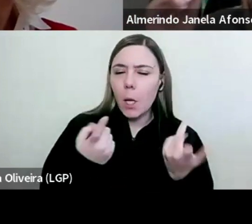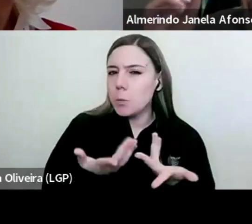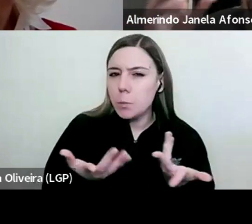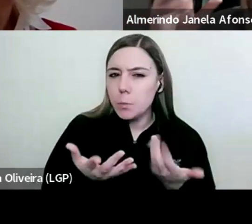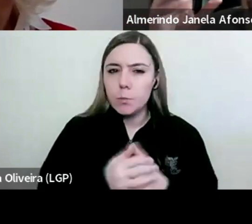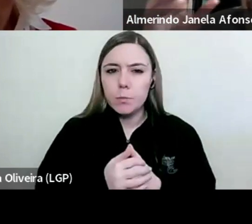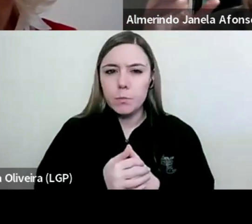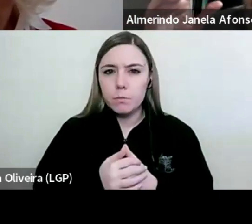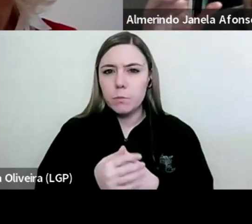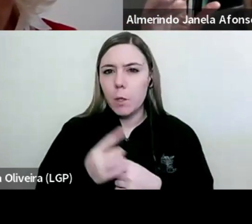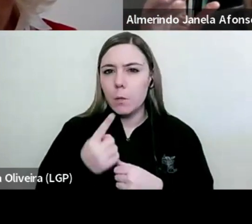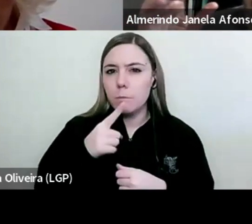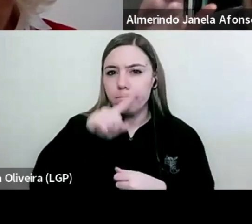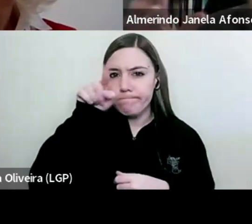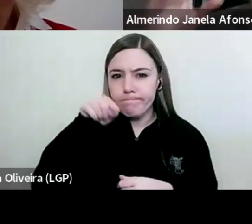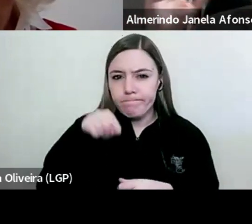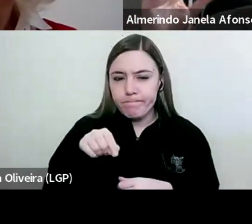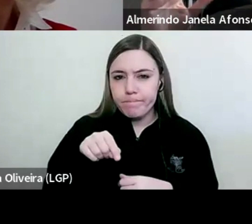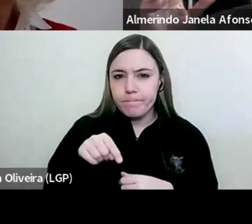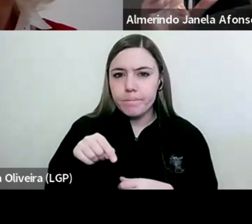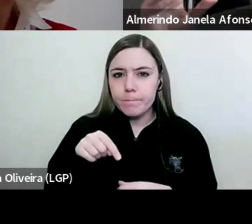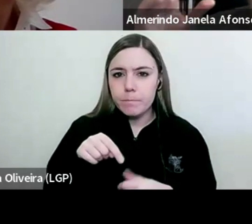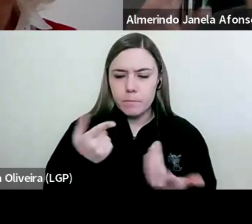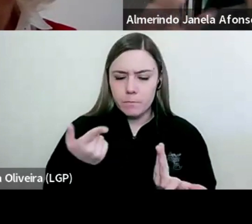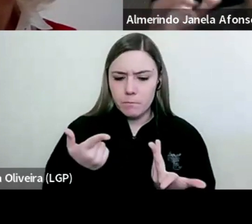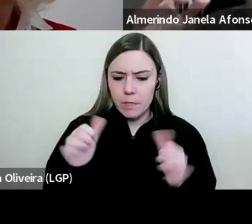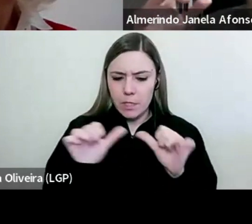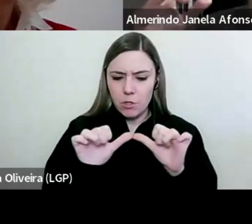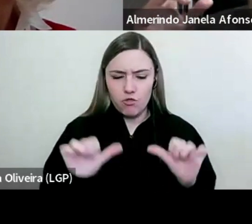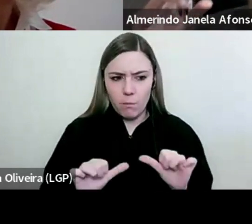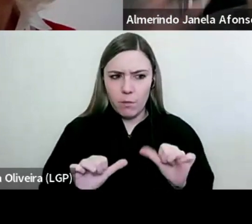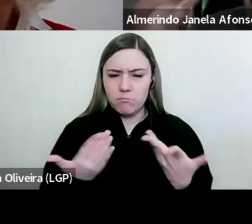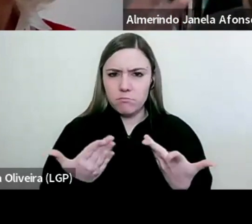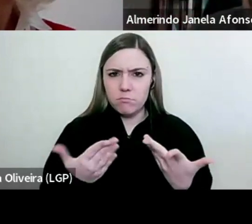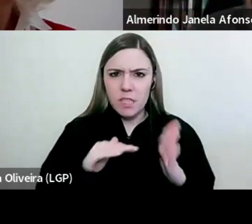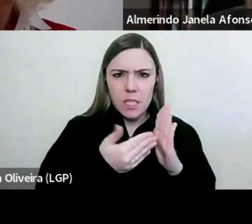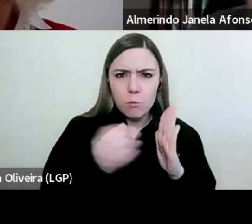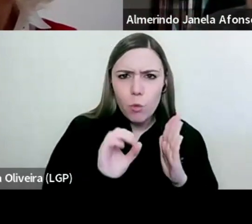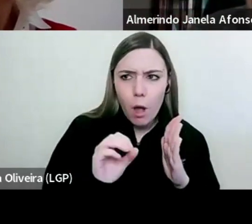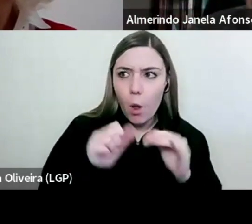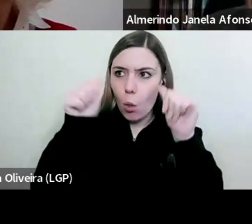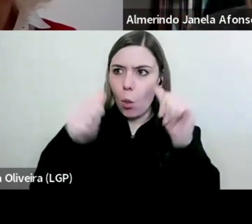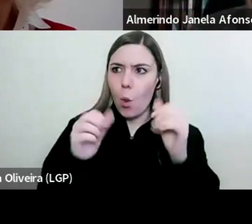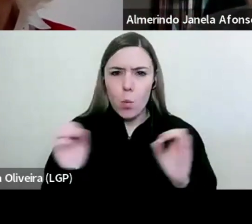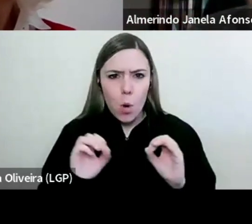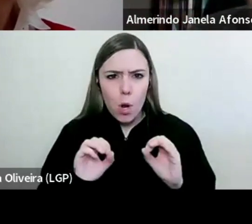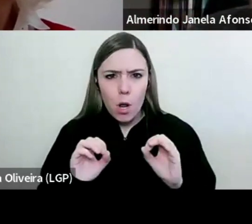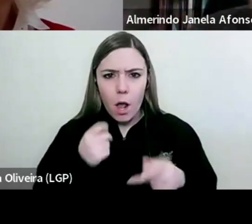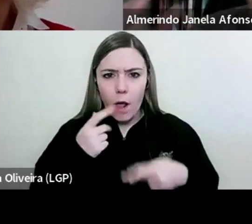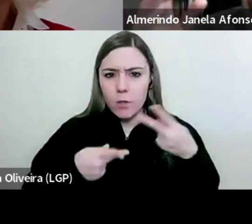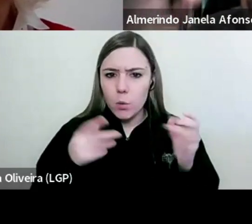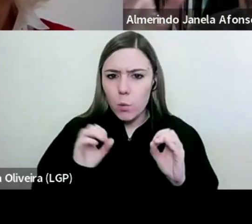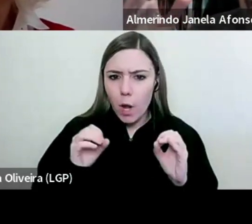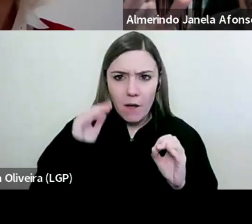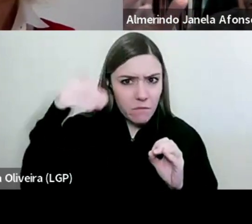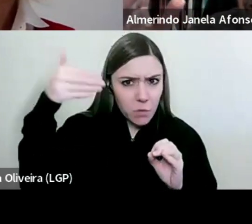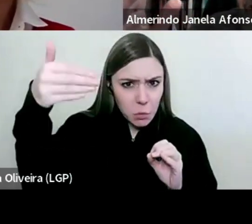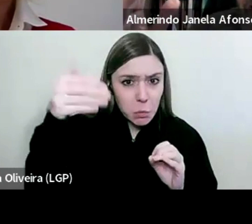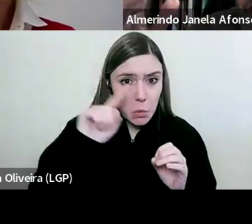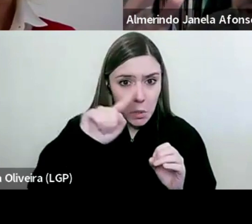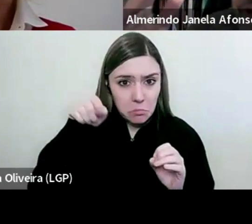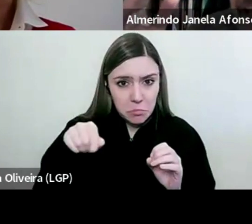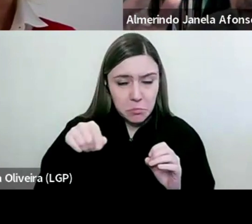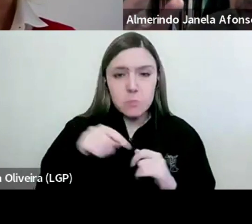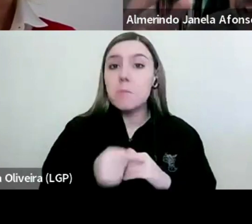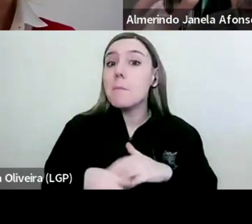Estaremos nós a caminho de um sistema sem exames, sem notas, sem avaliação? E acrescentava.